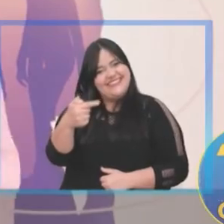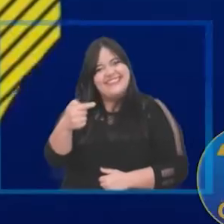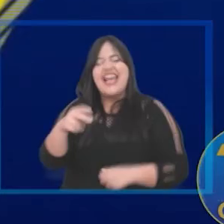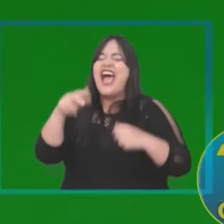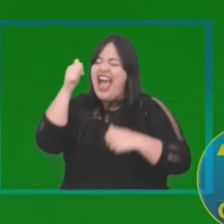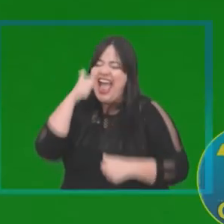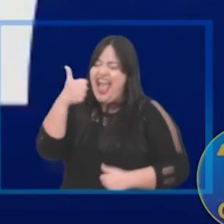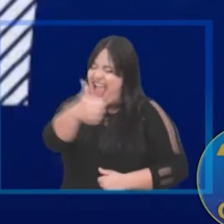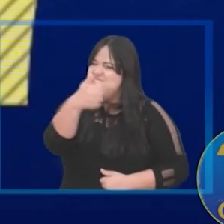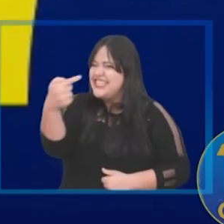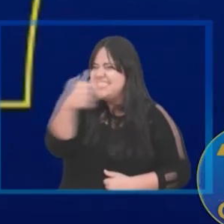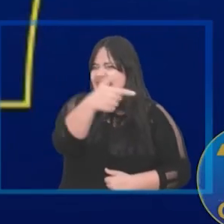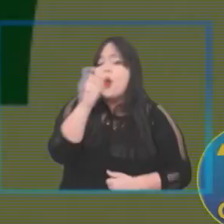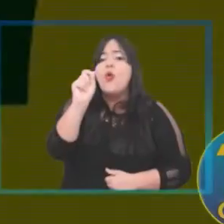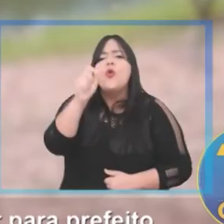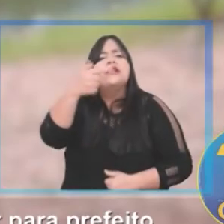17.